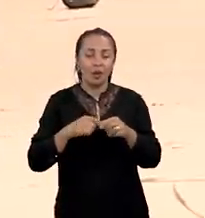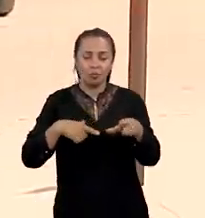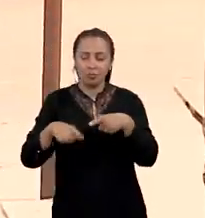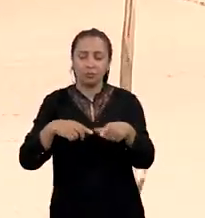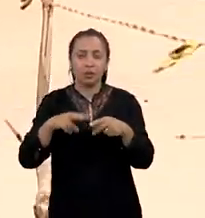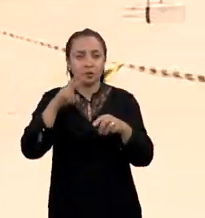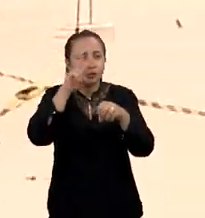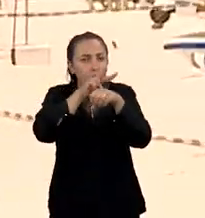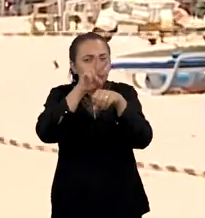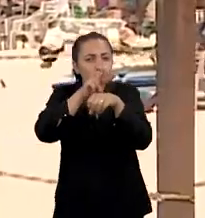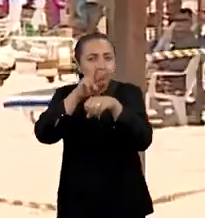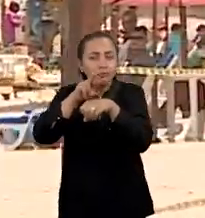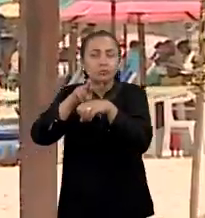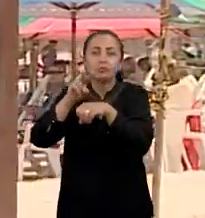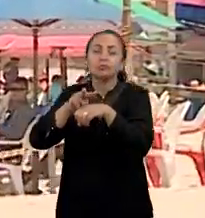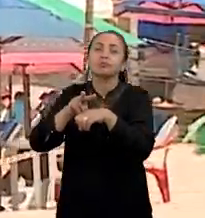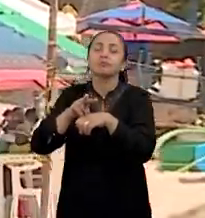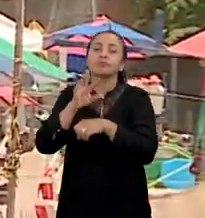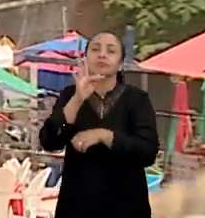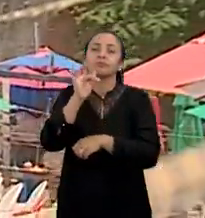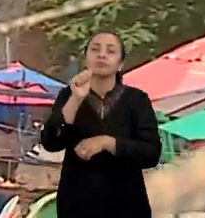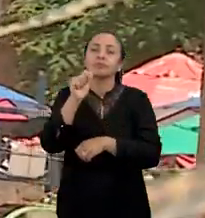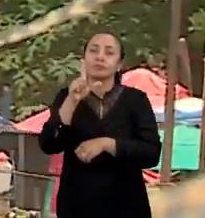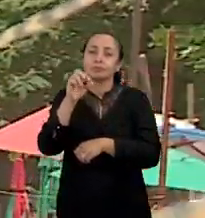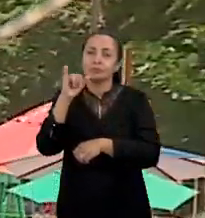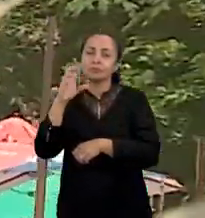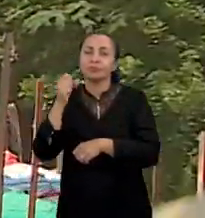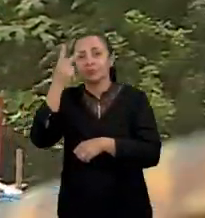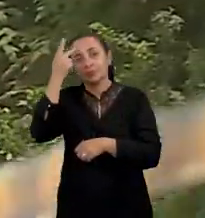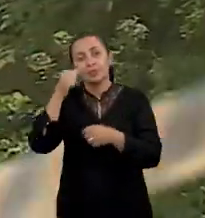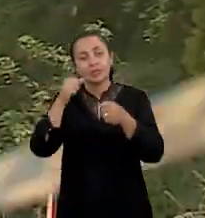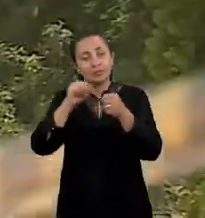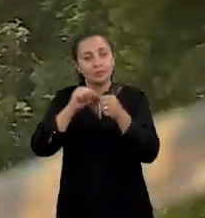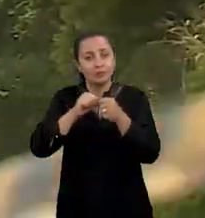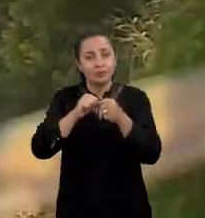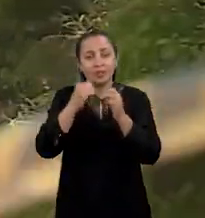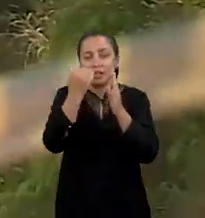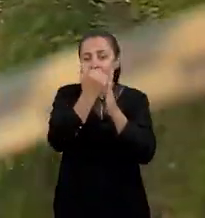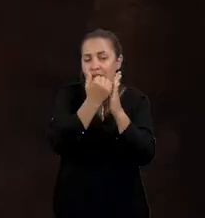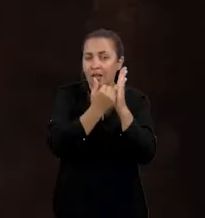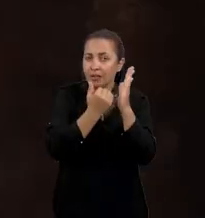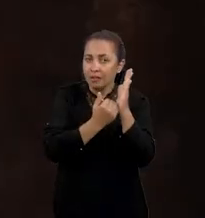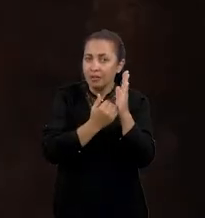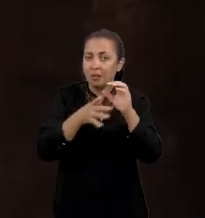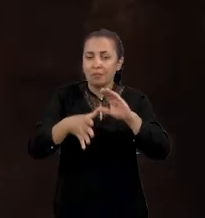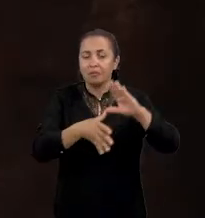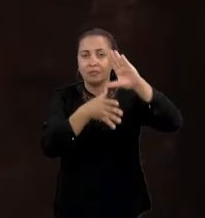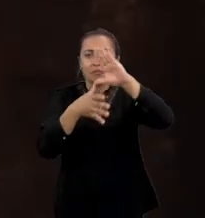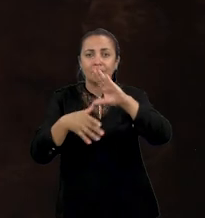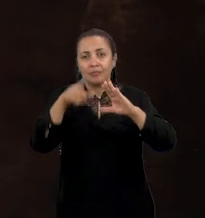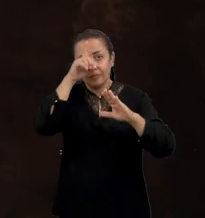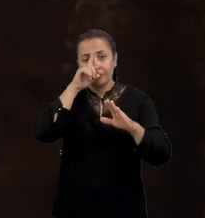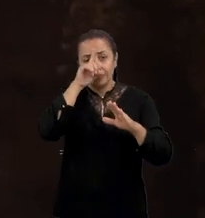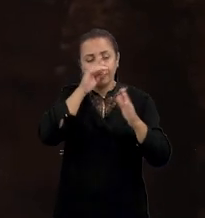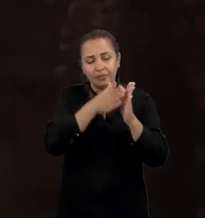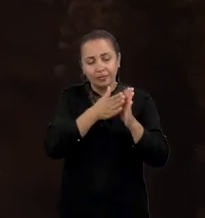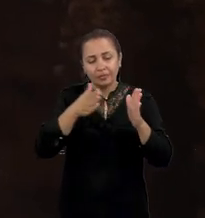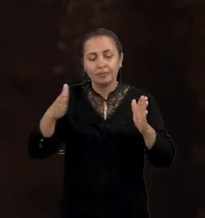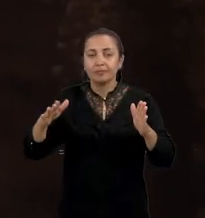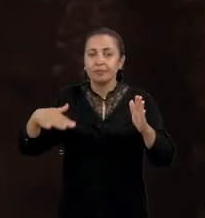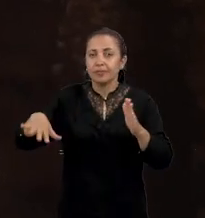um trabalho de monitoramento dessas falésias a partir de então, para se estabelecer classes e mapas de risco de